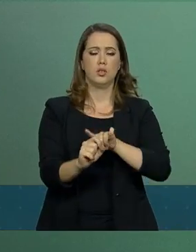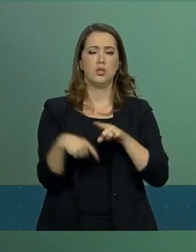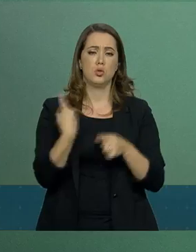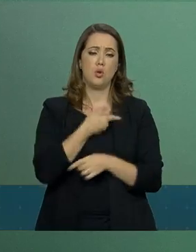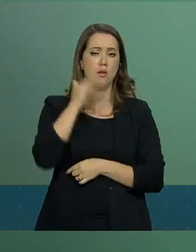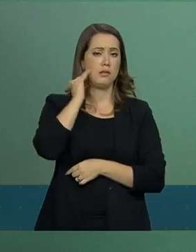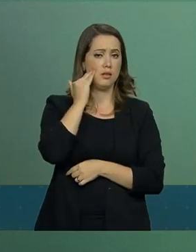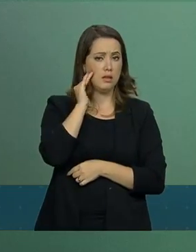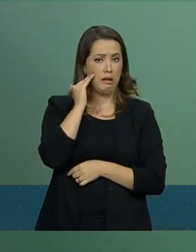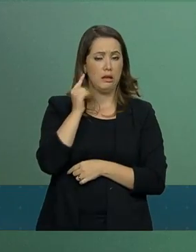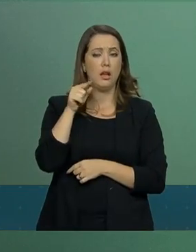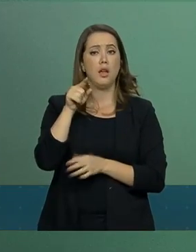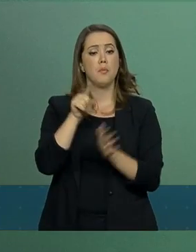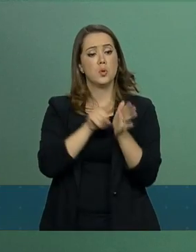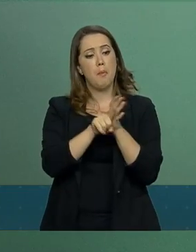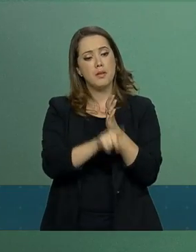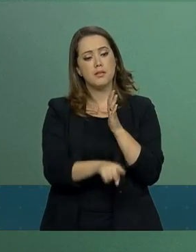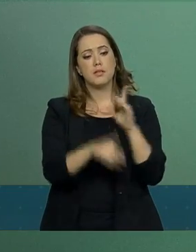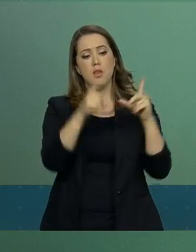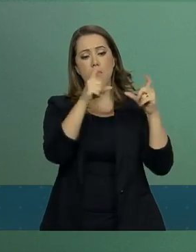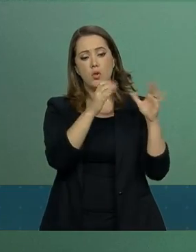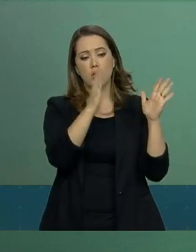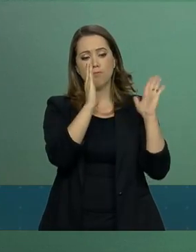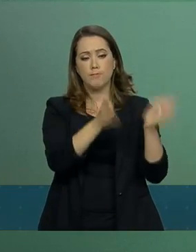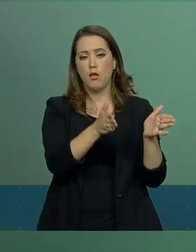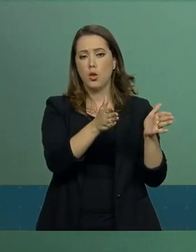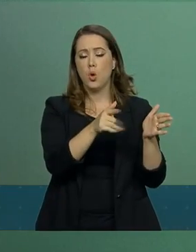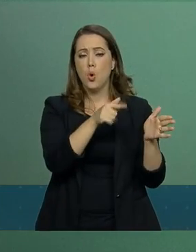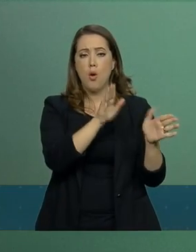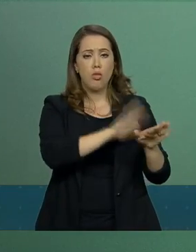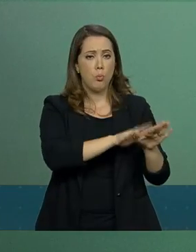de nós entendermos pesquisa como fotografias de momento.